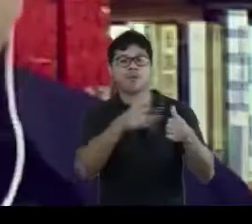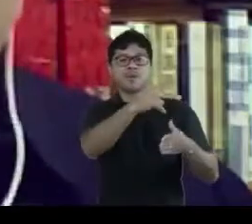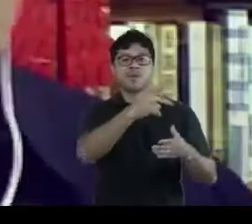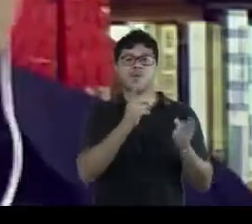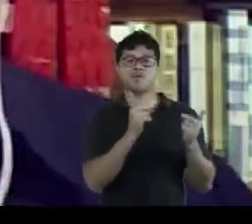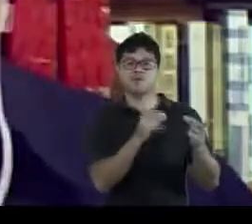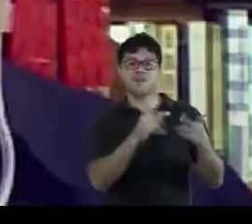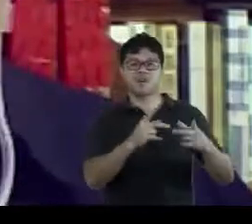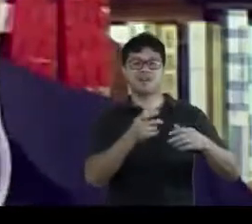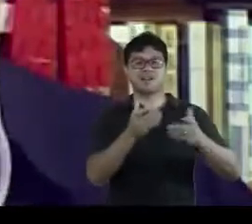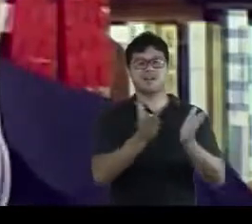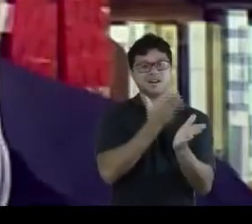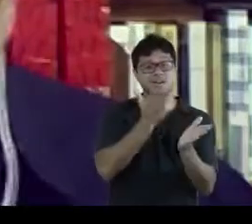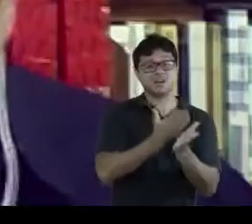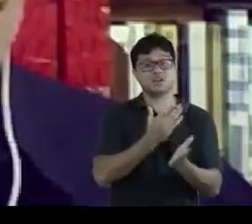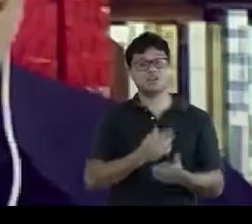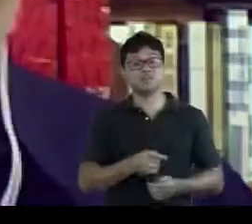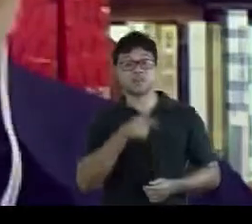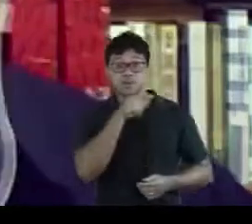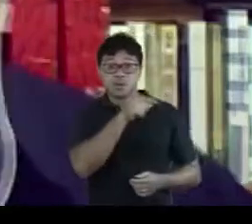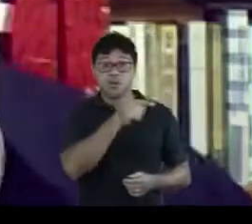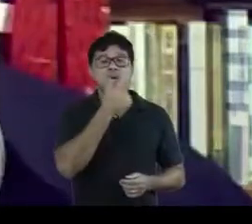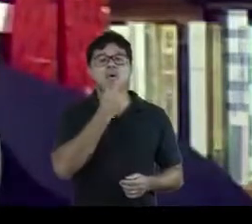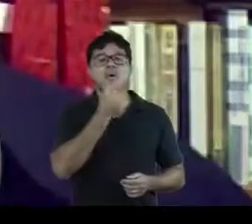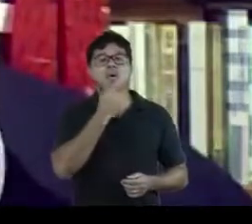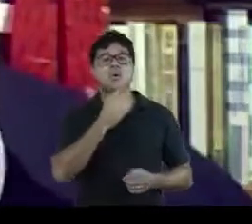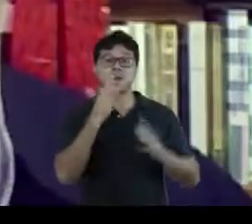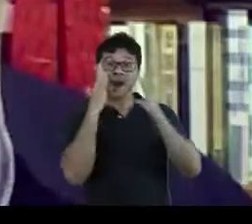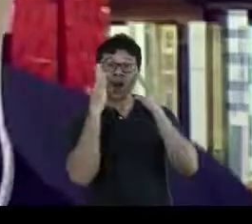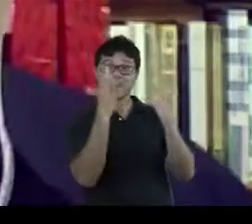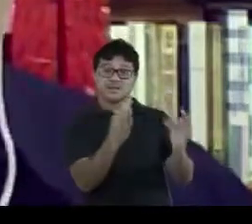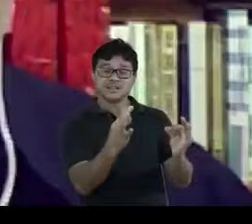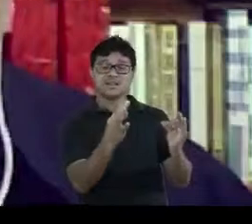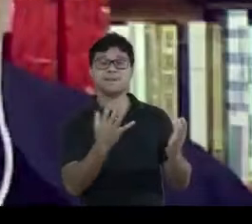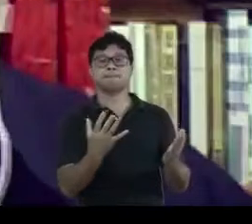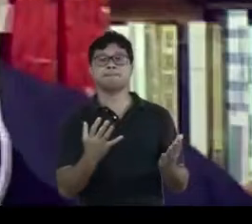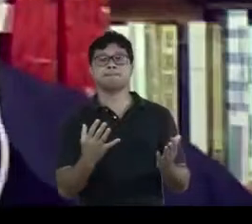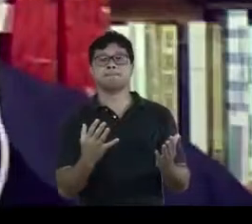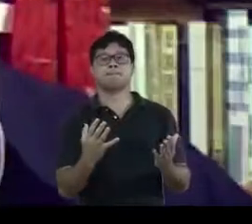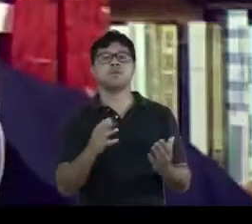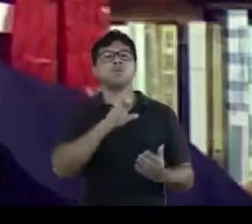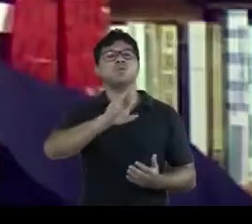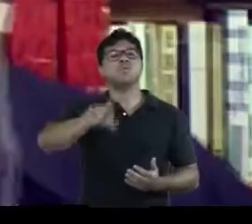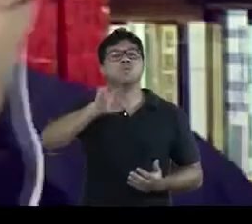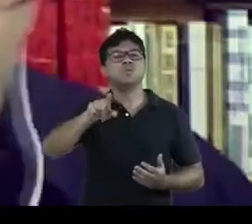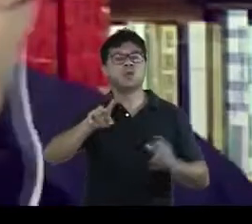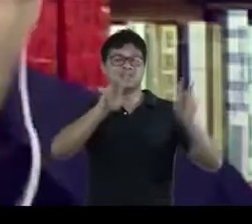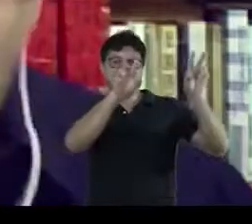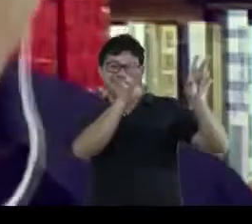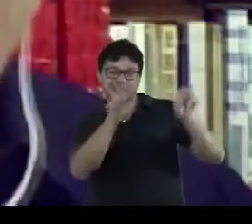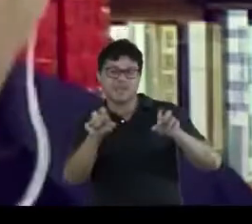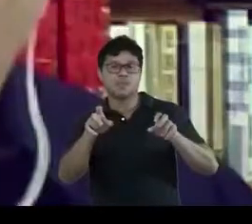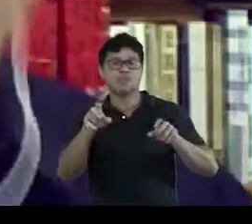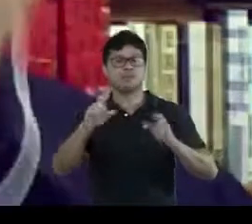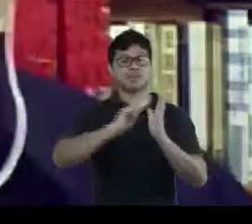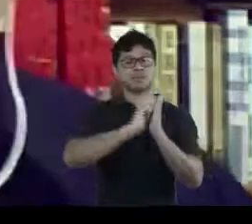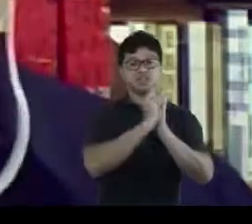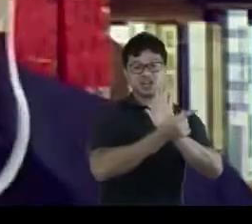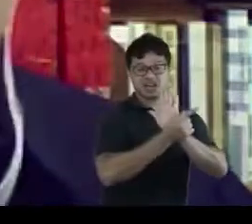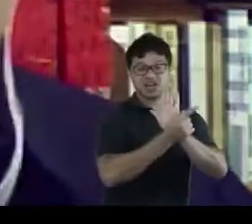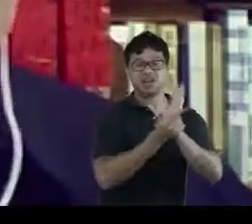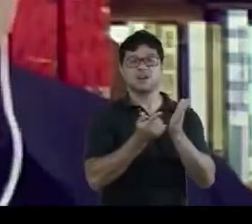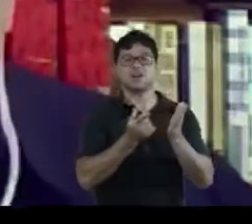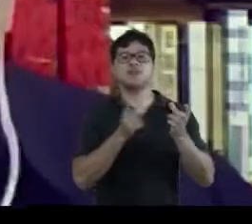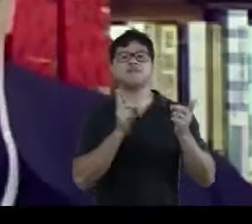Então, ele é capaz de oferecer uma atenção para não apenas as temáticas e os gêneros